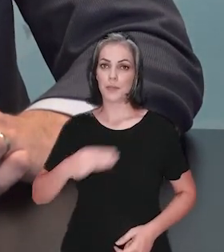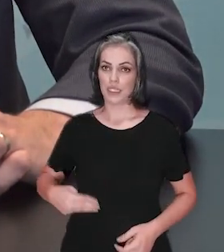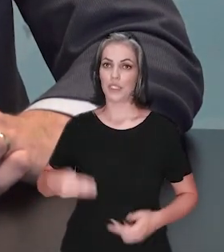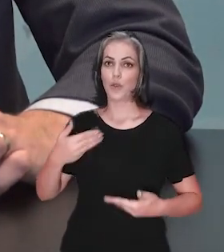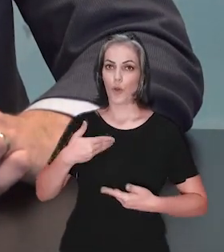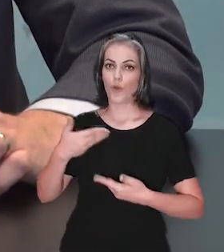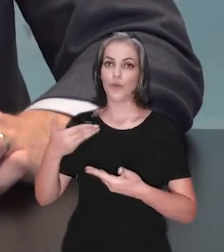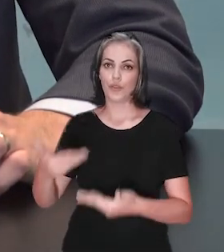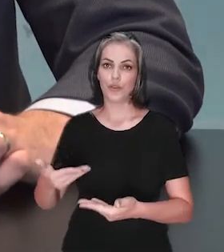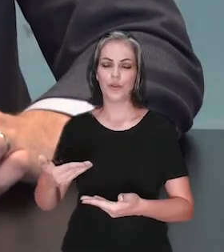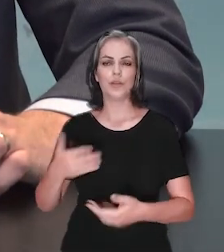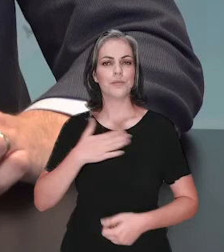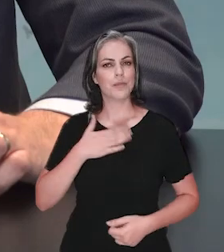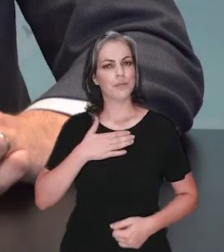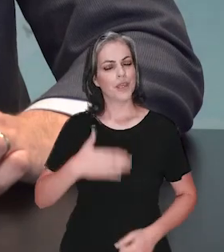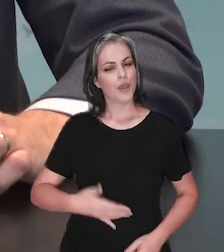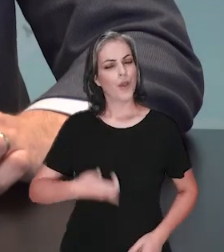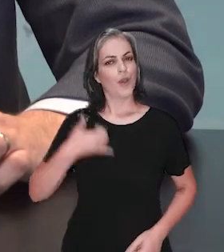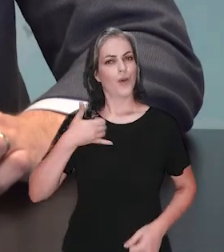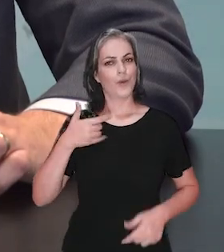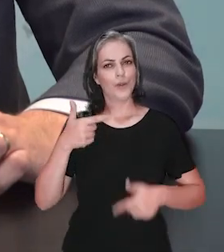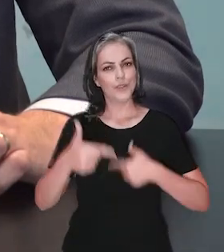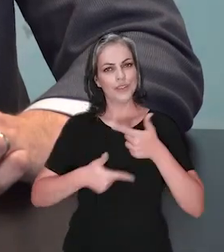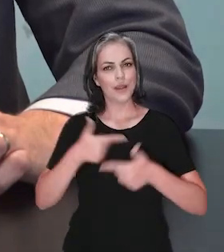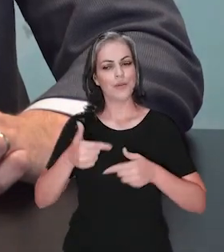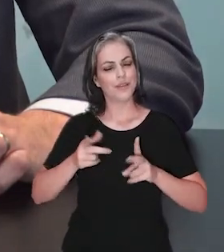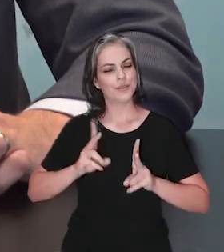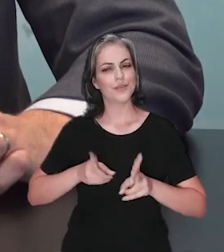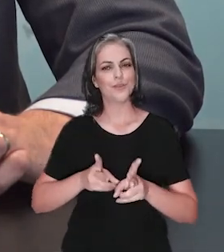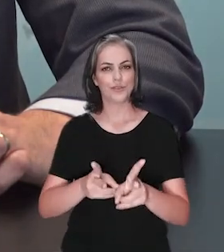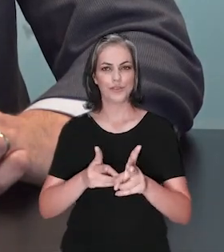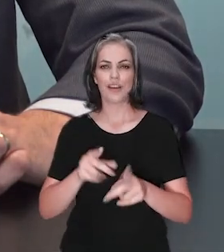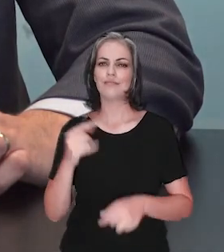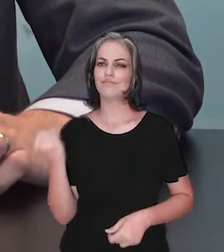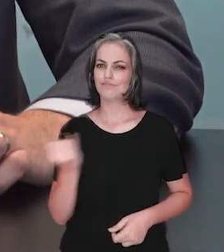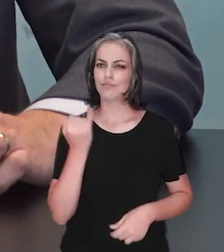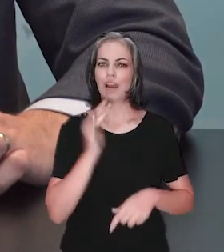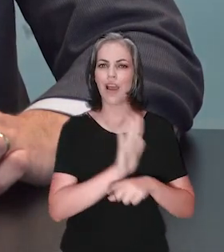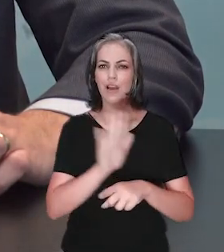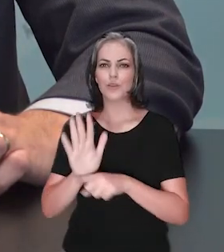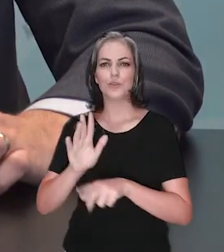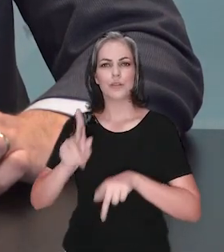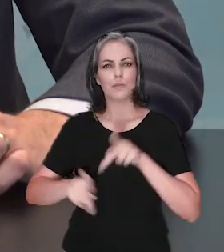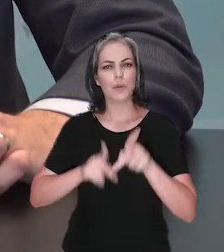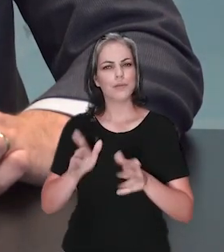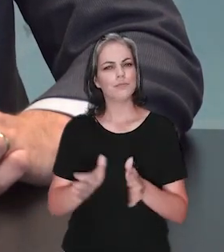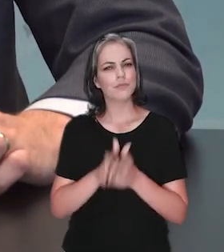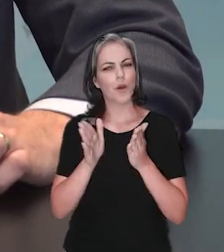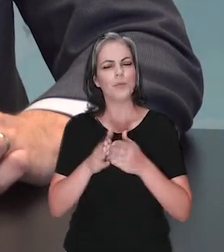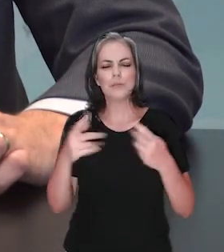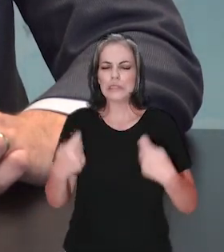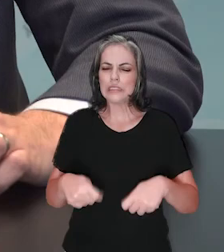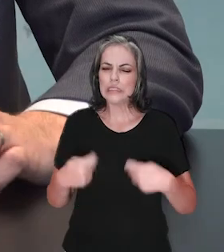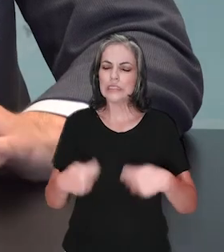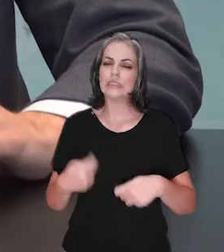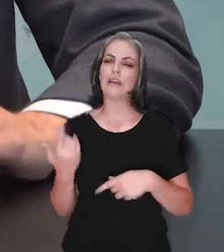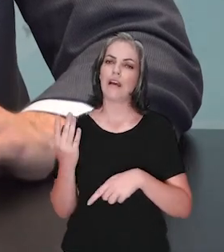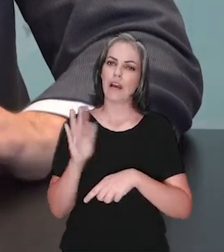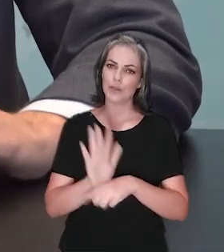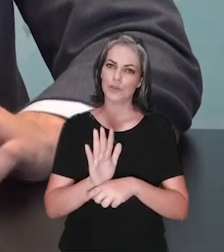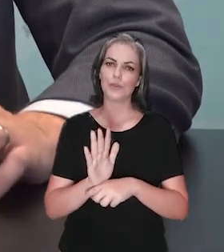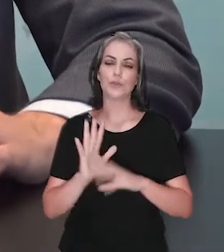convite do ministro Rogério Marinho. E é uma honra poder dar continuidade a um trabalho que atinge as populações mais carentes e que mais precisam